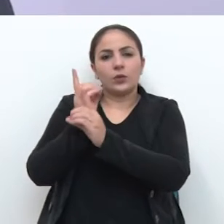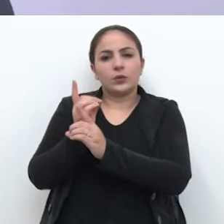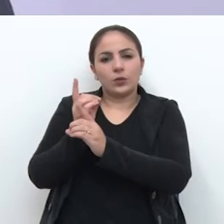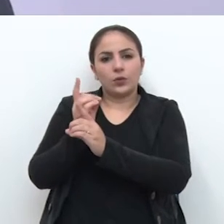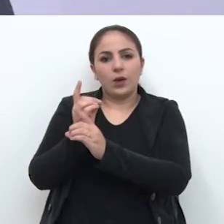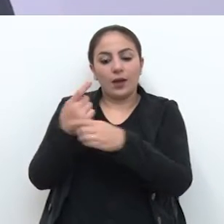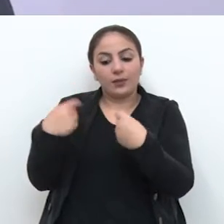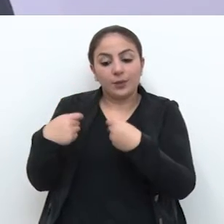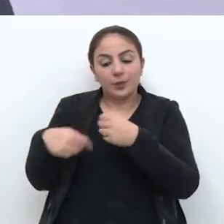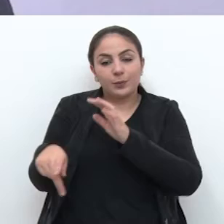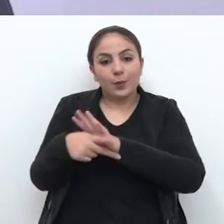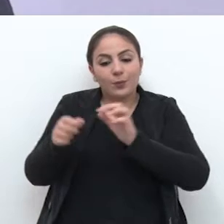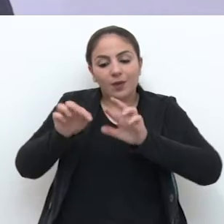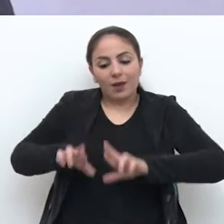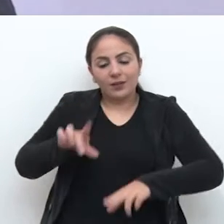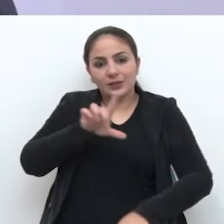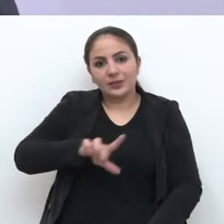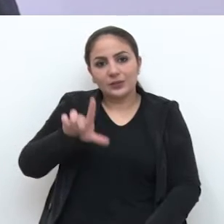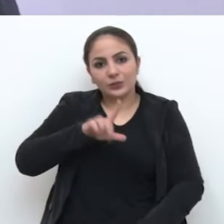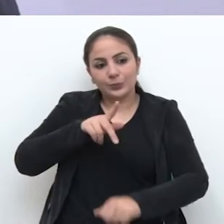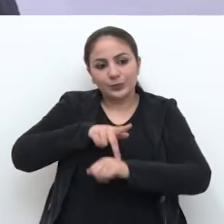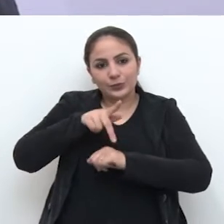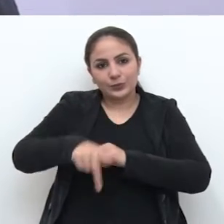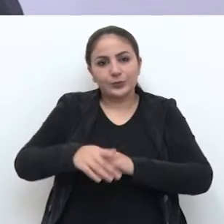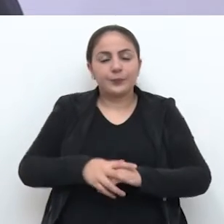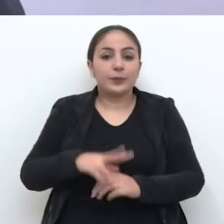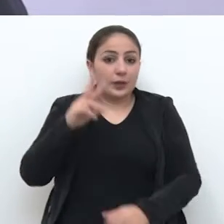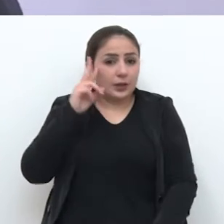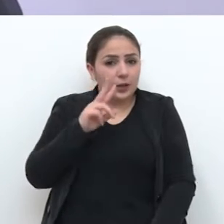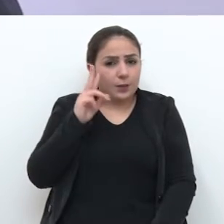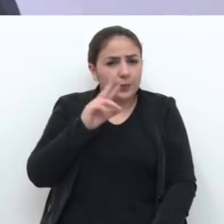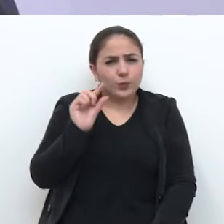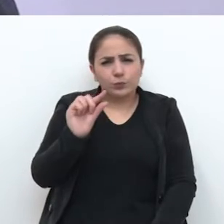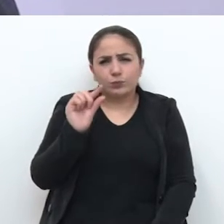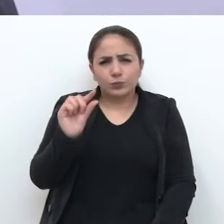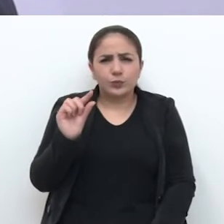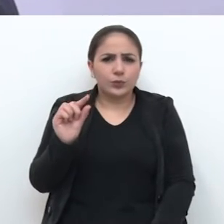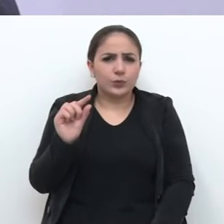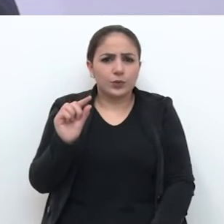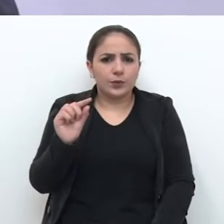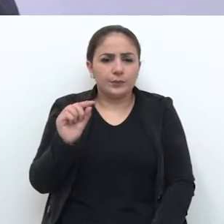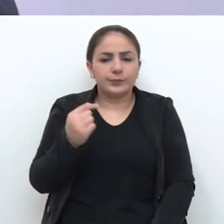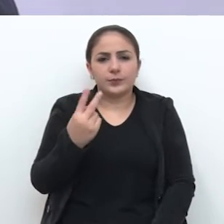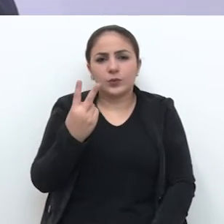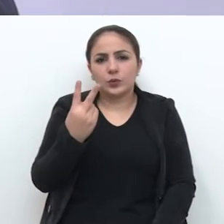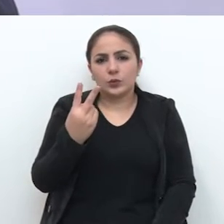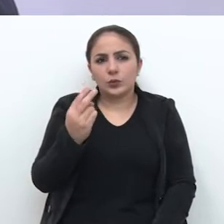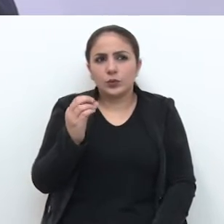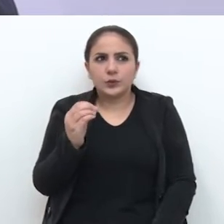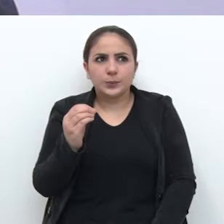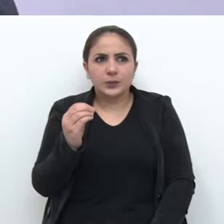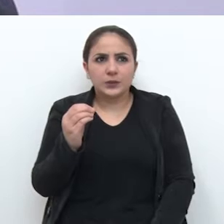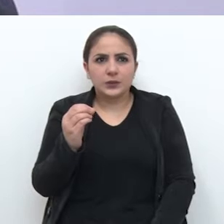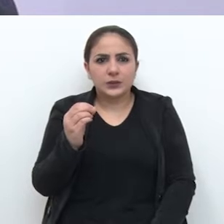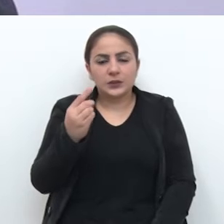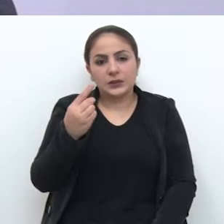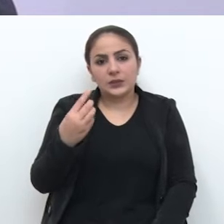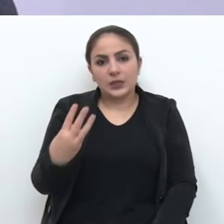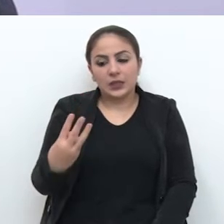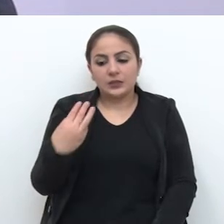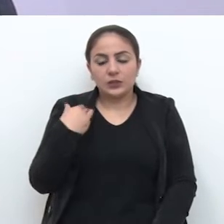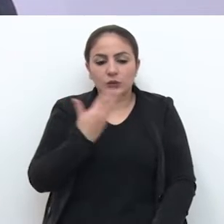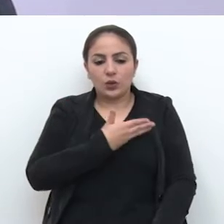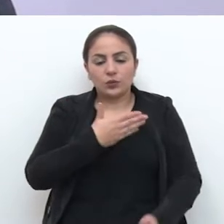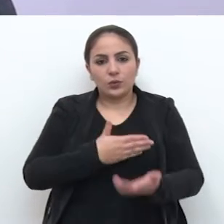próprio setor da literatura de Passo Fundo. Resgatando um pouquinho, em 2013